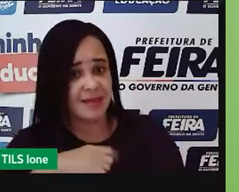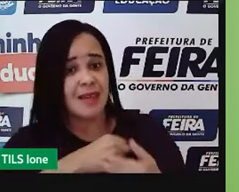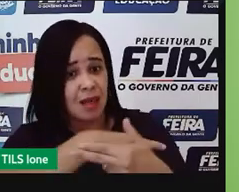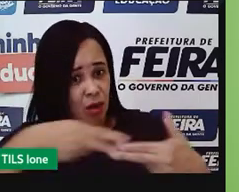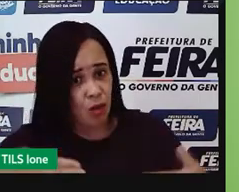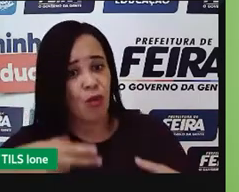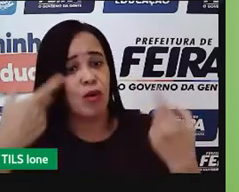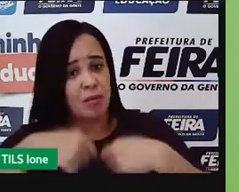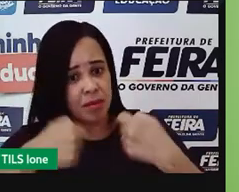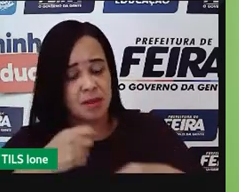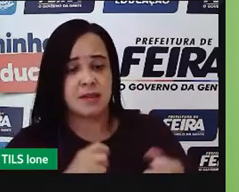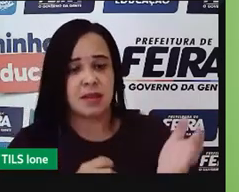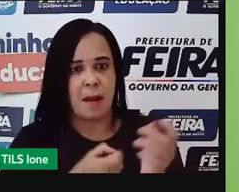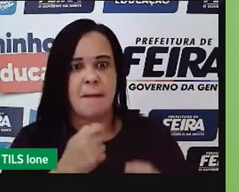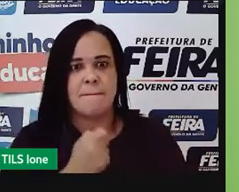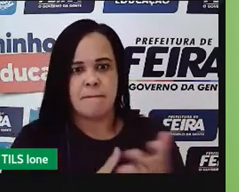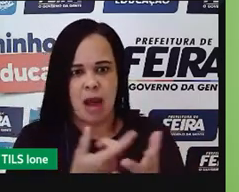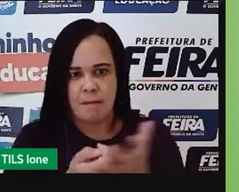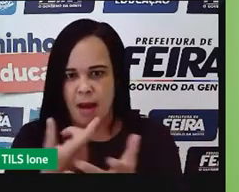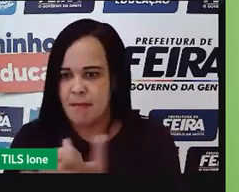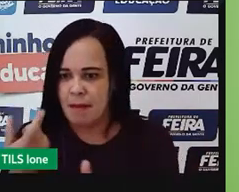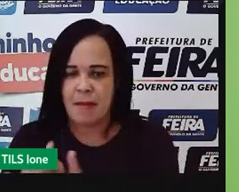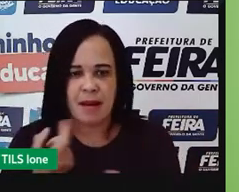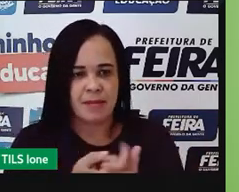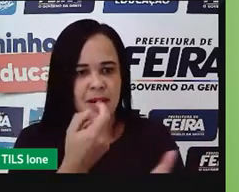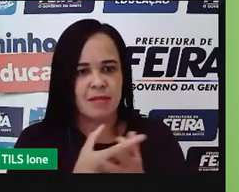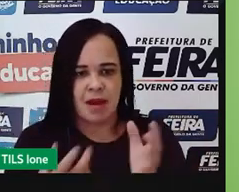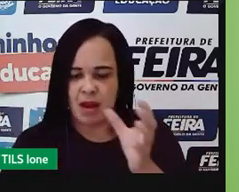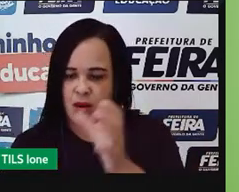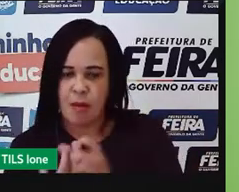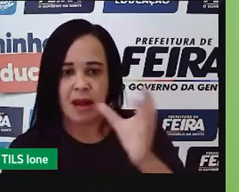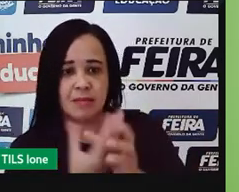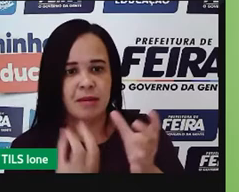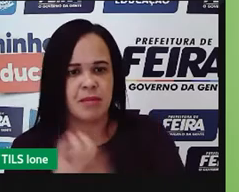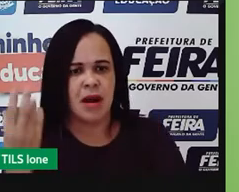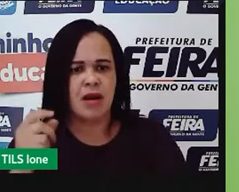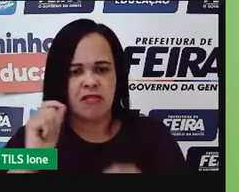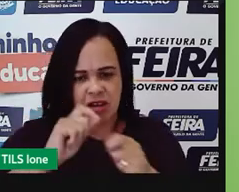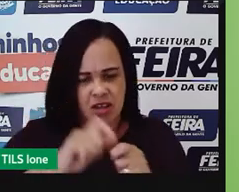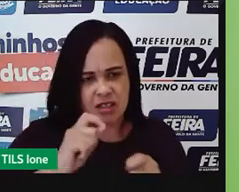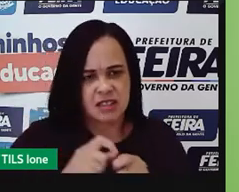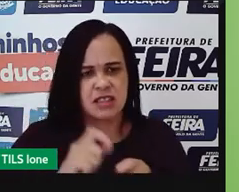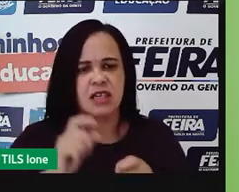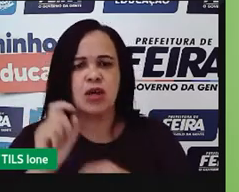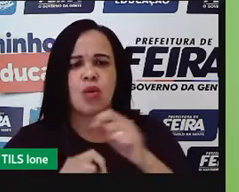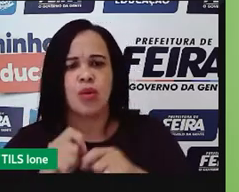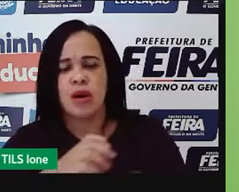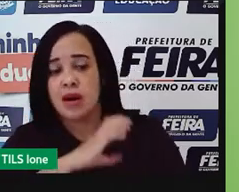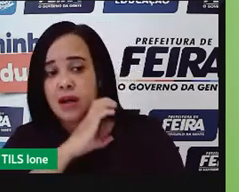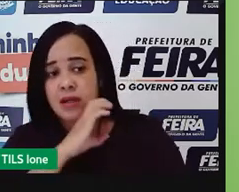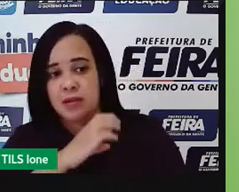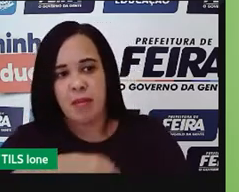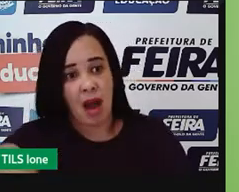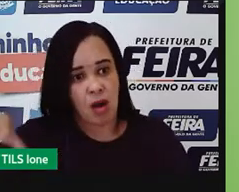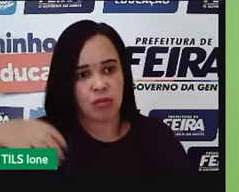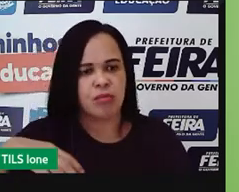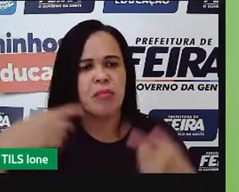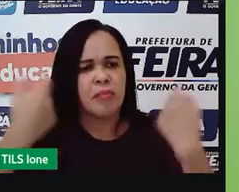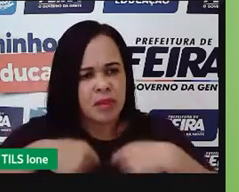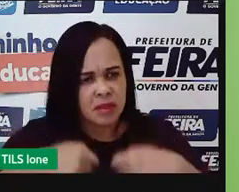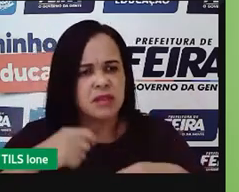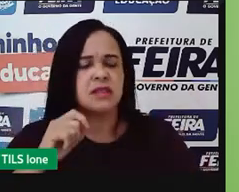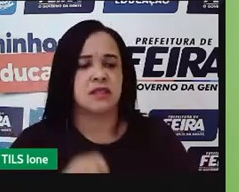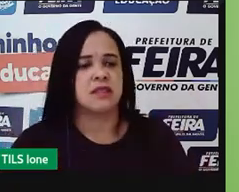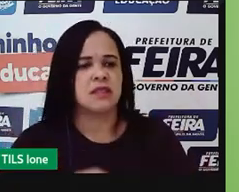eu preciso pra, por exemplo, criar os meus animais? Vou comprar onde? No setor terciário. Onde é que eu preciso